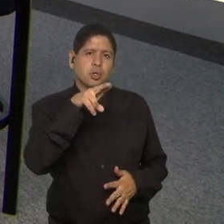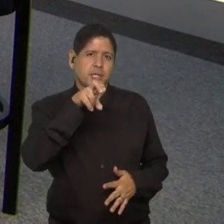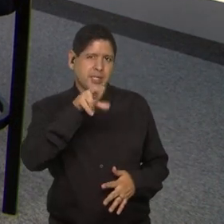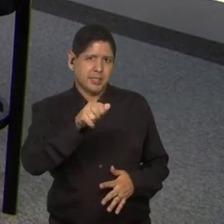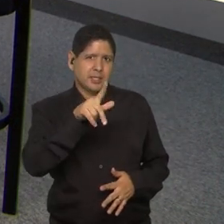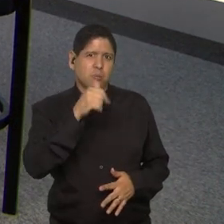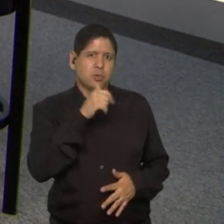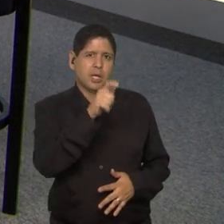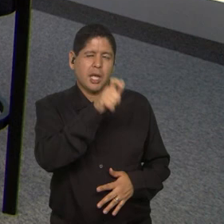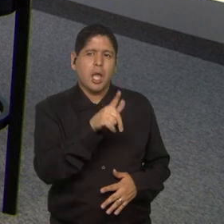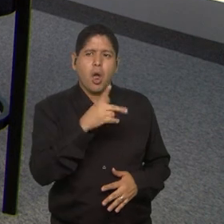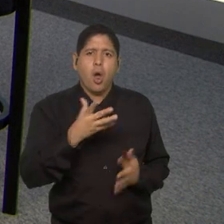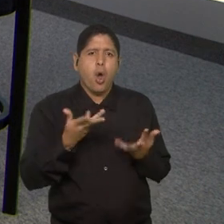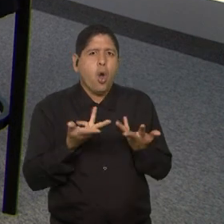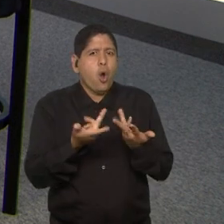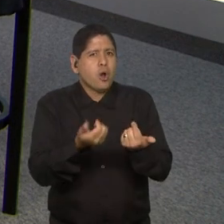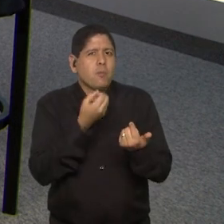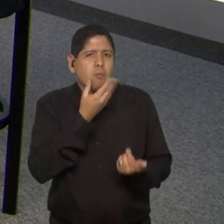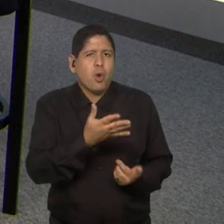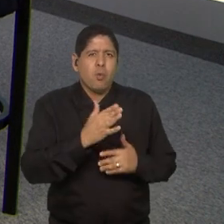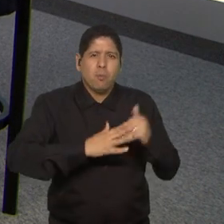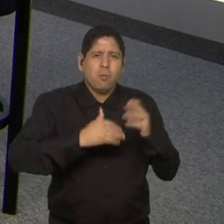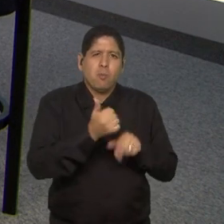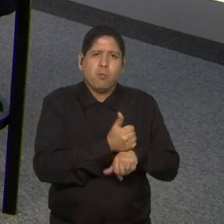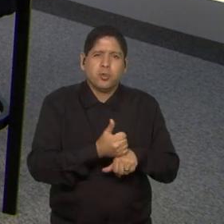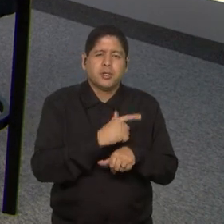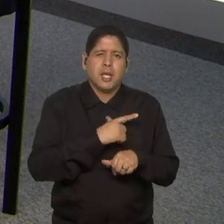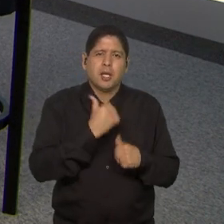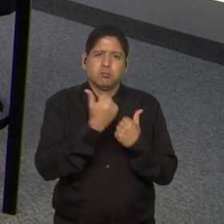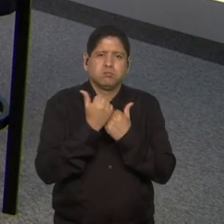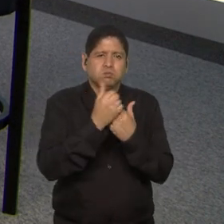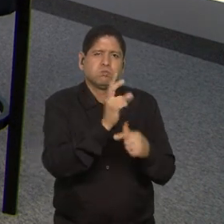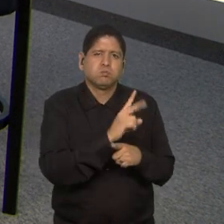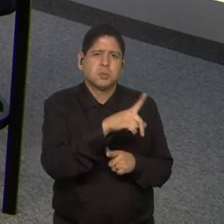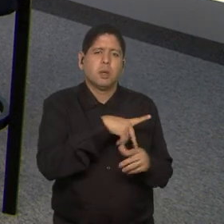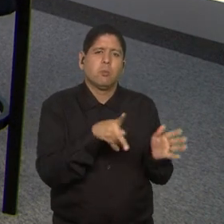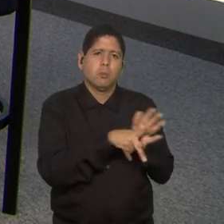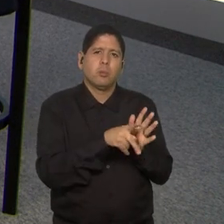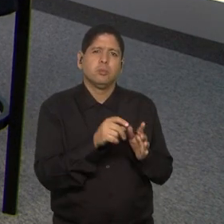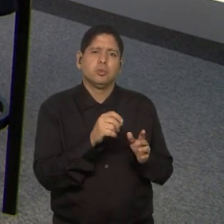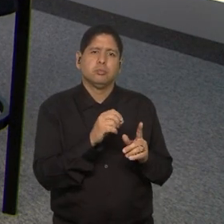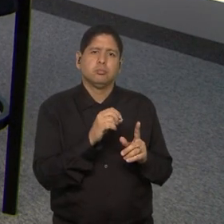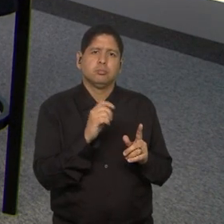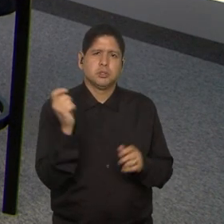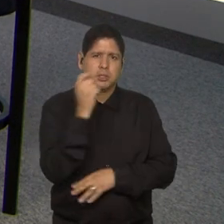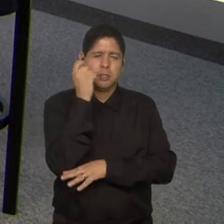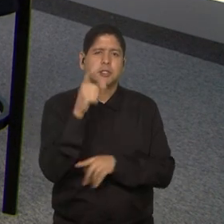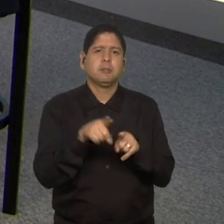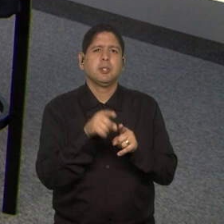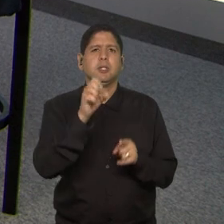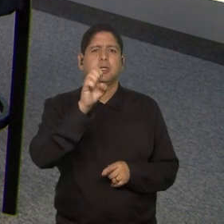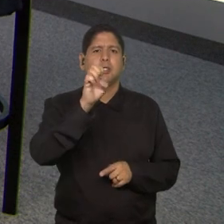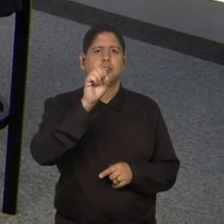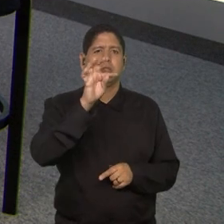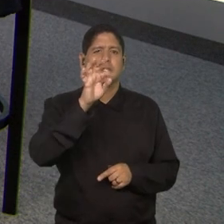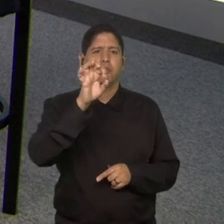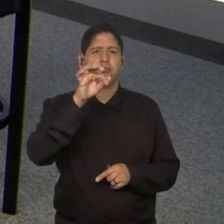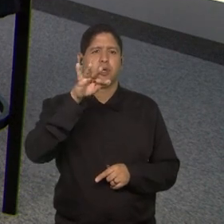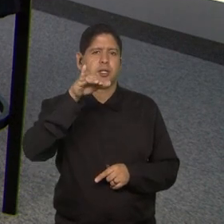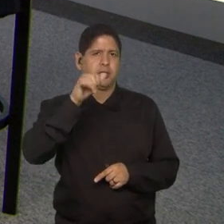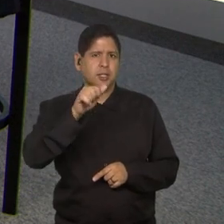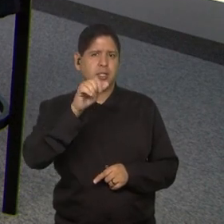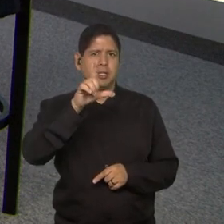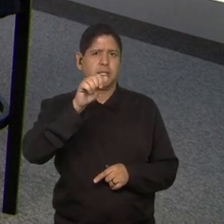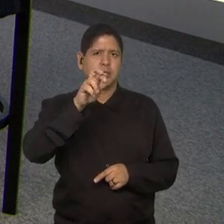é uma ótima profissional também, está lá como supervisora da seleção. Destaco também a Estefânia Lacerda, não sei se você